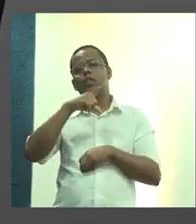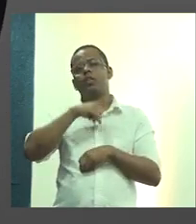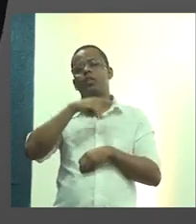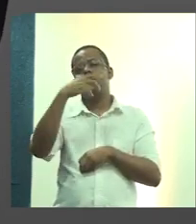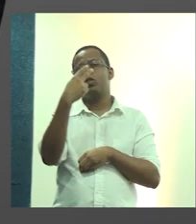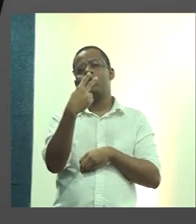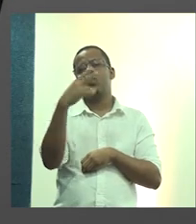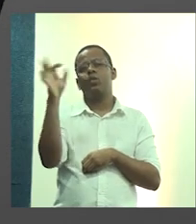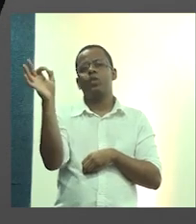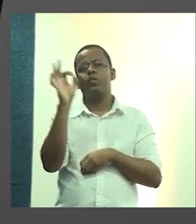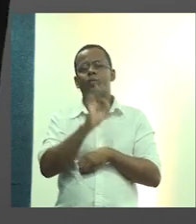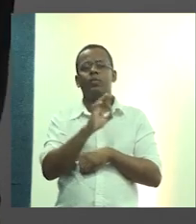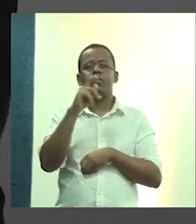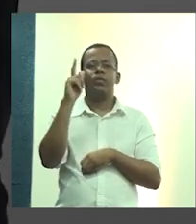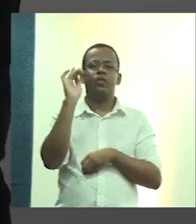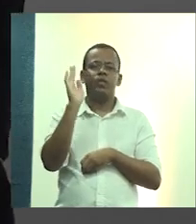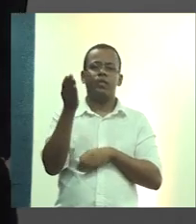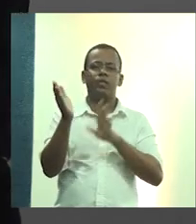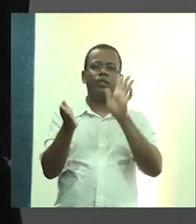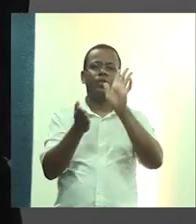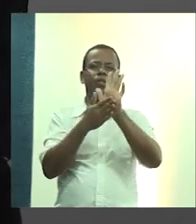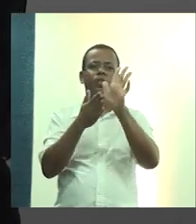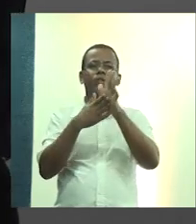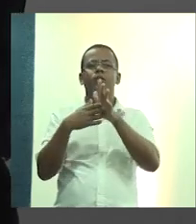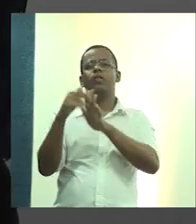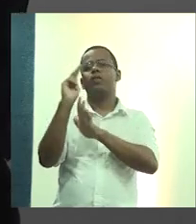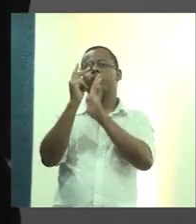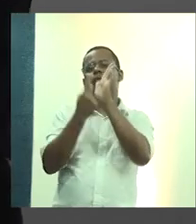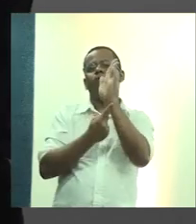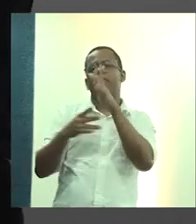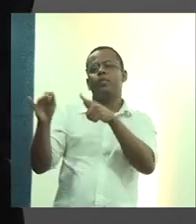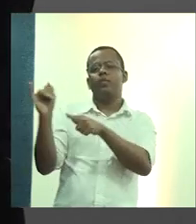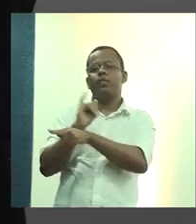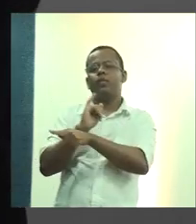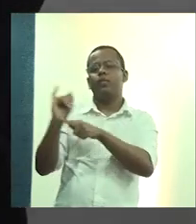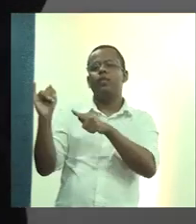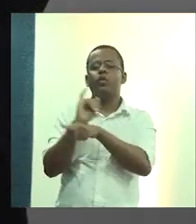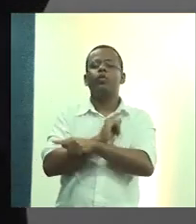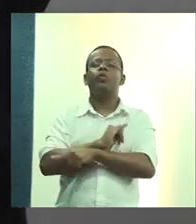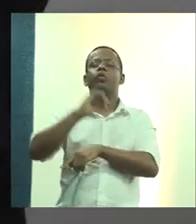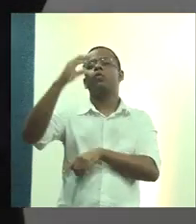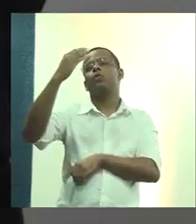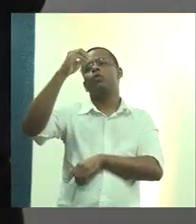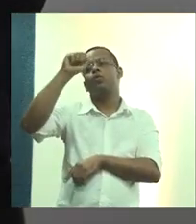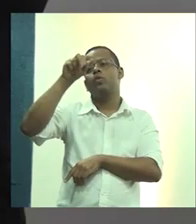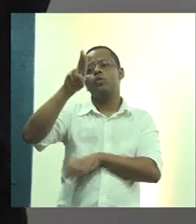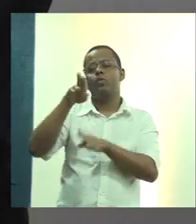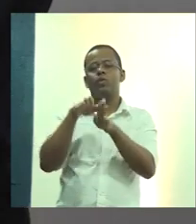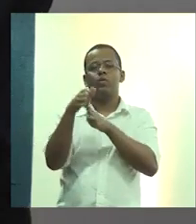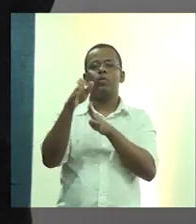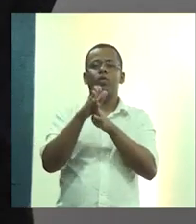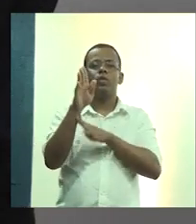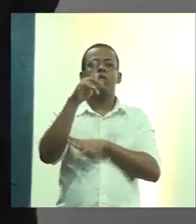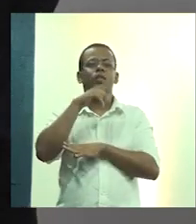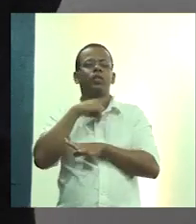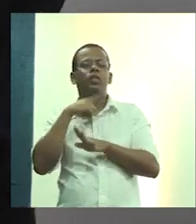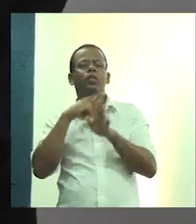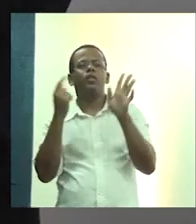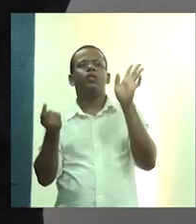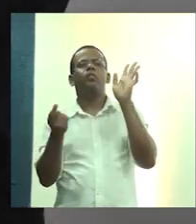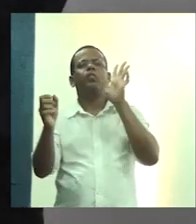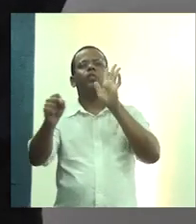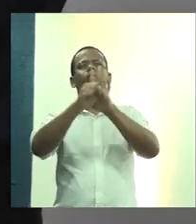que estão previstos no plano estratégico do CAL, nós temos a figura chamada de projetos